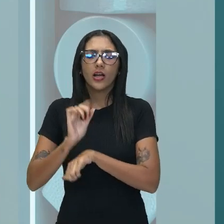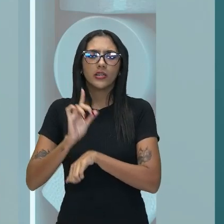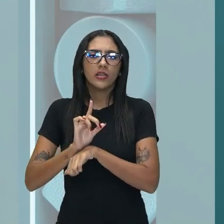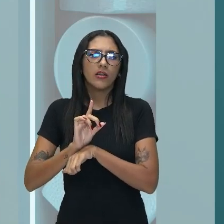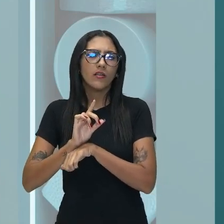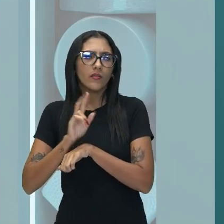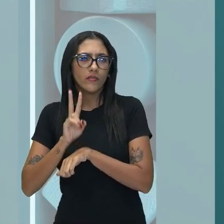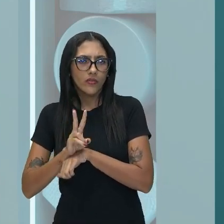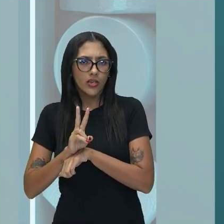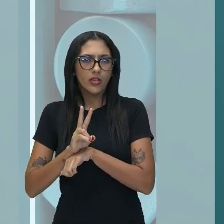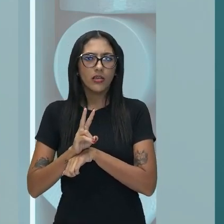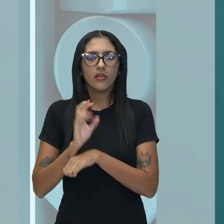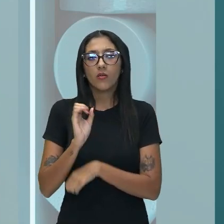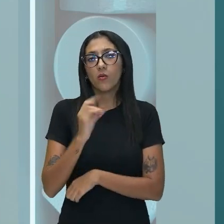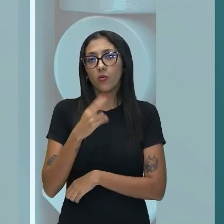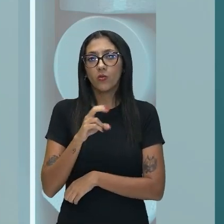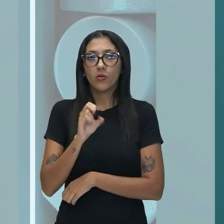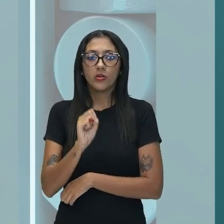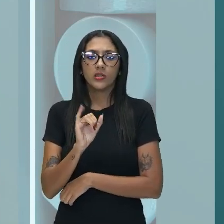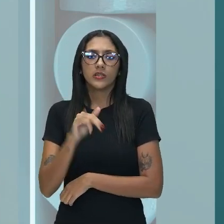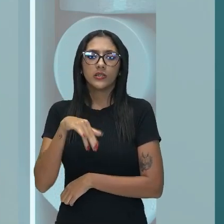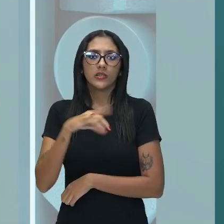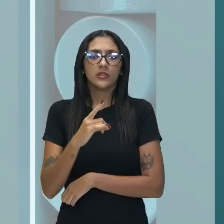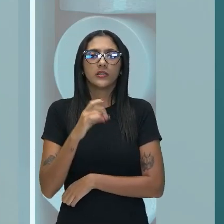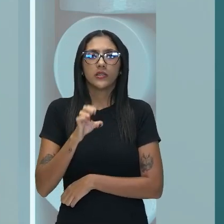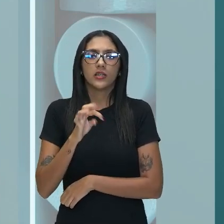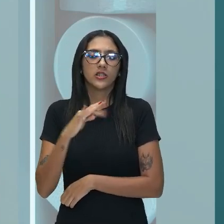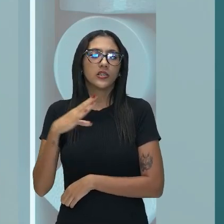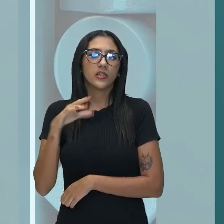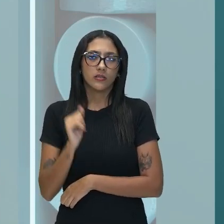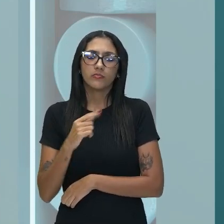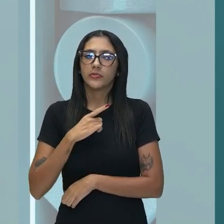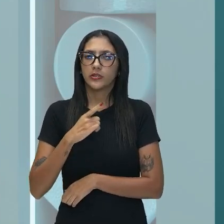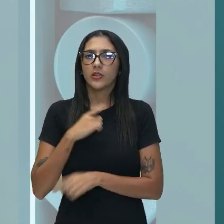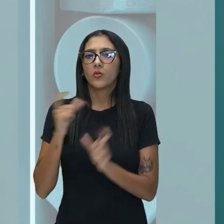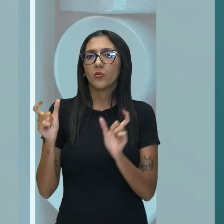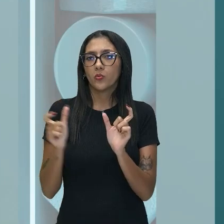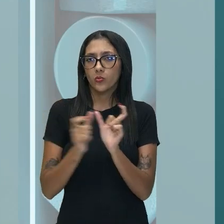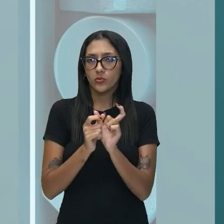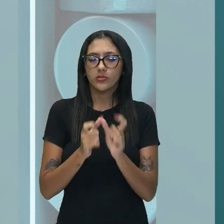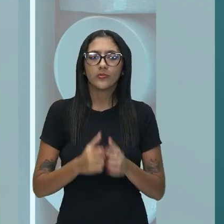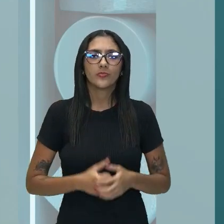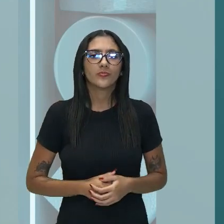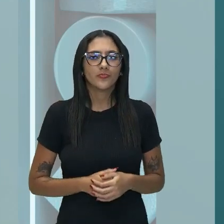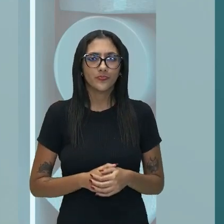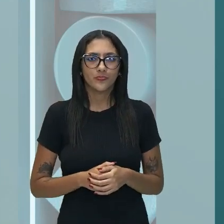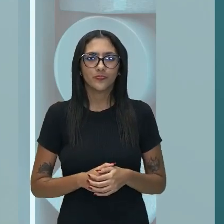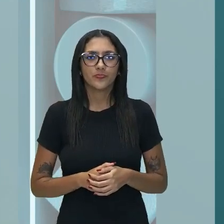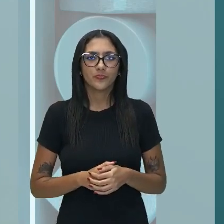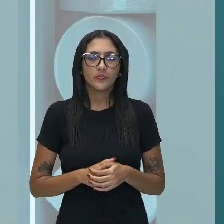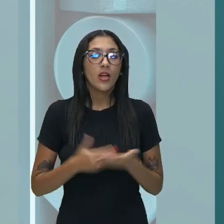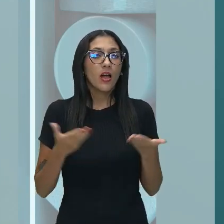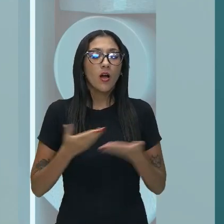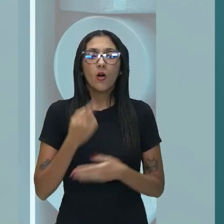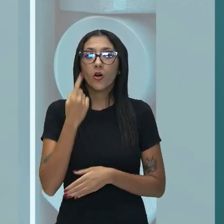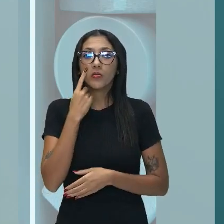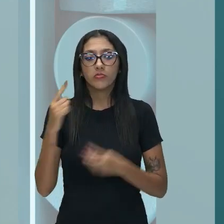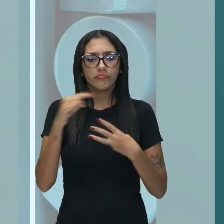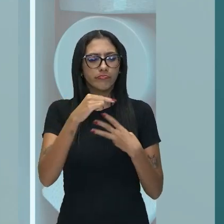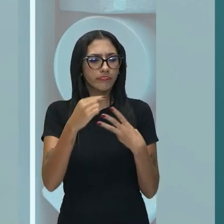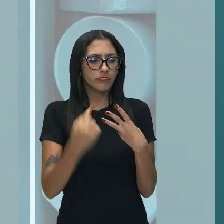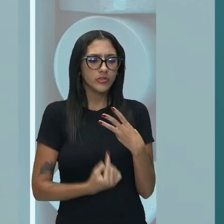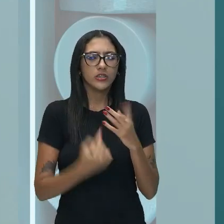ali, as sintéticas, ok? Então, vamos agora focar o nosso olhar para três tipos de